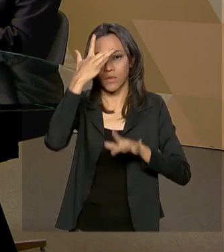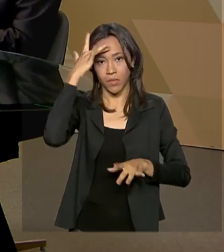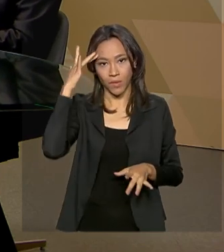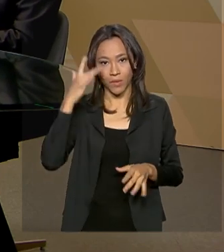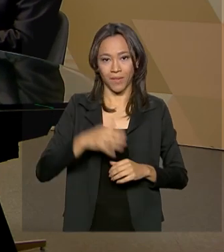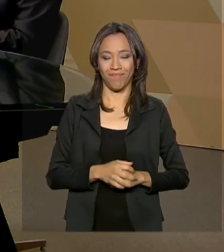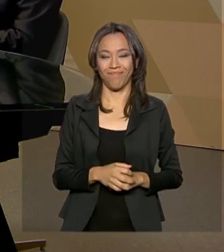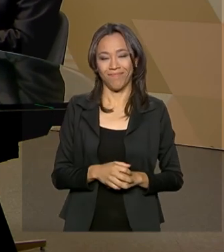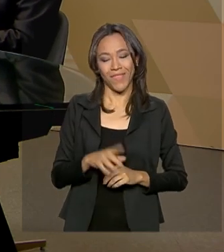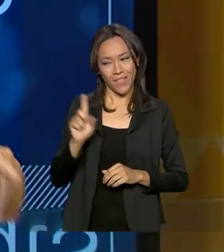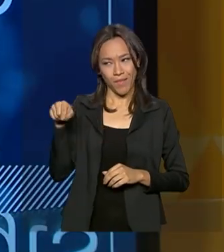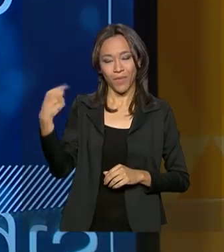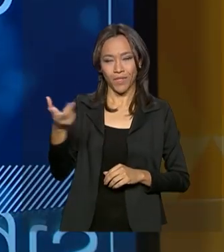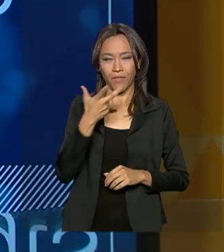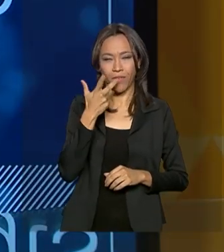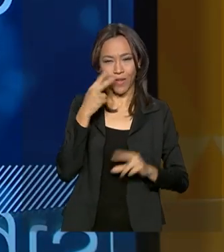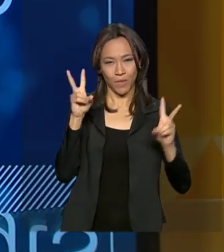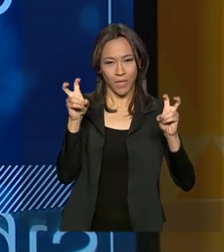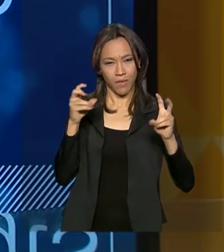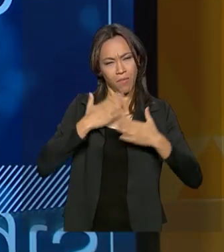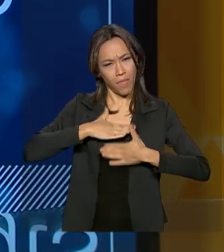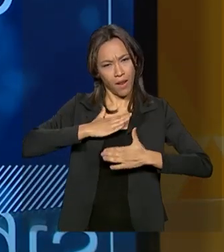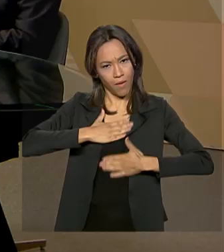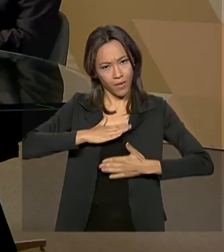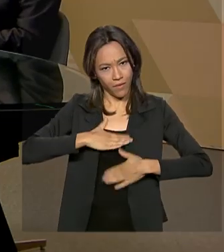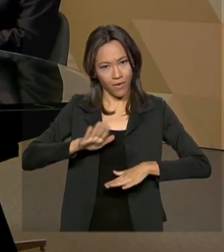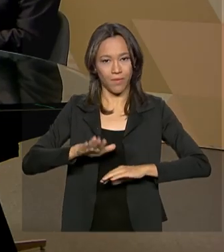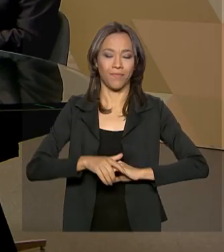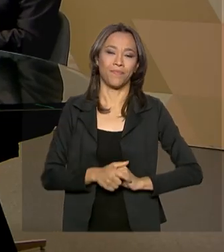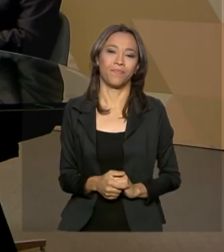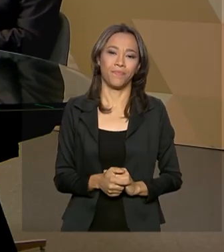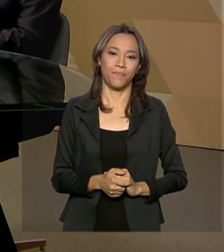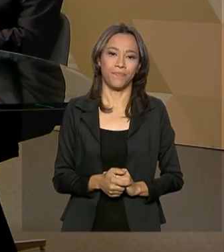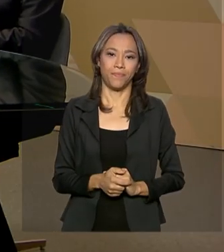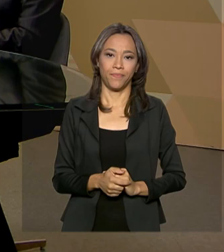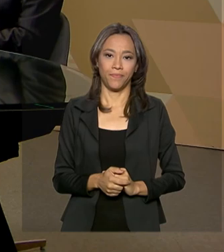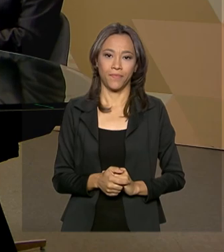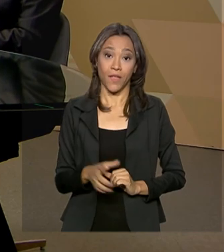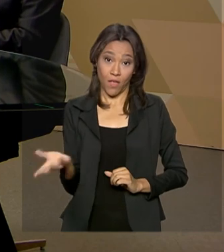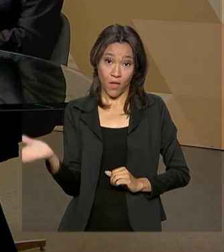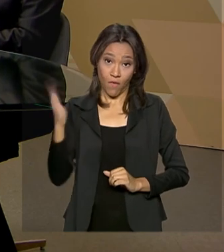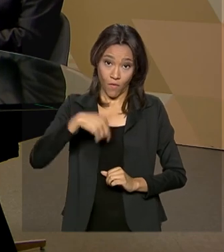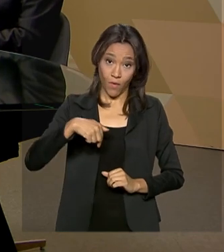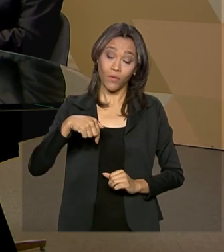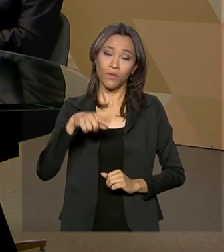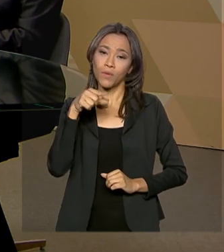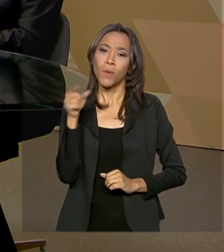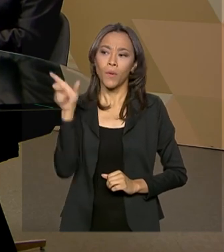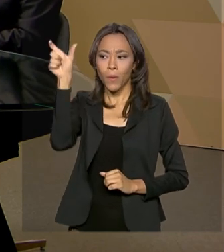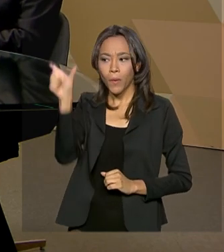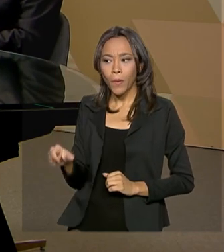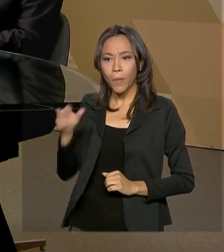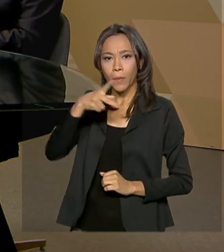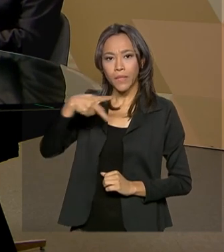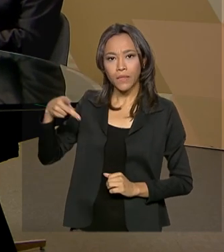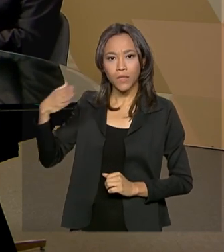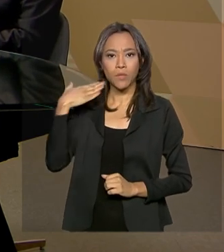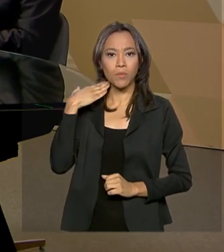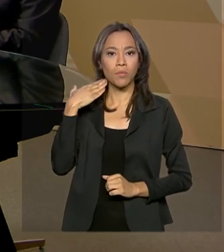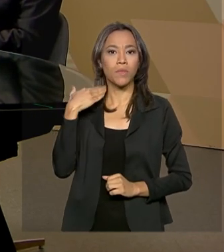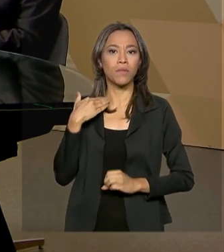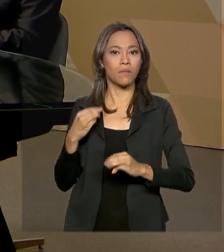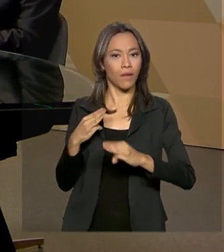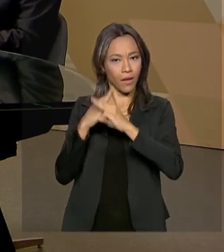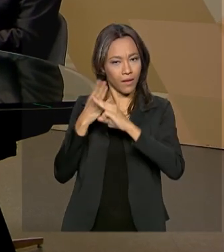A gente vai falar sobre isso no próximo bloco, vamos para um rápido intervalo. Eu volto daqui a pouco com o presidente da Caixa Econômica